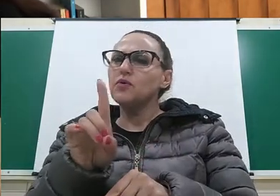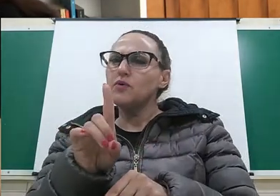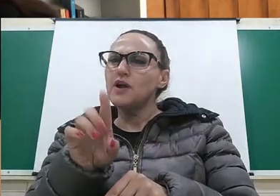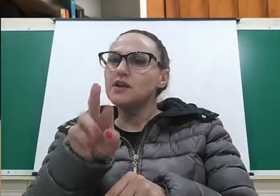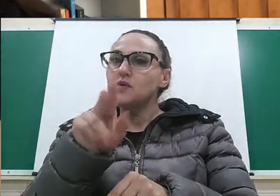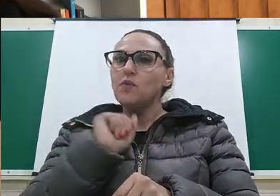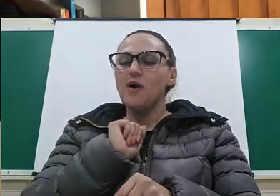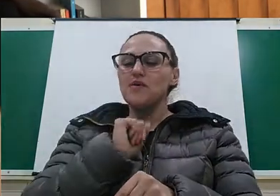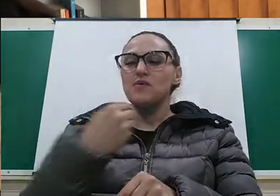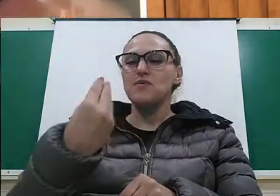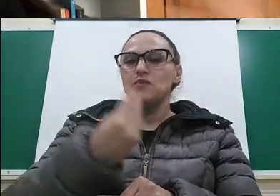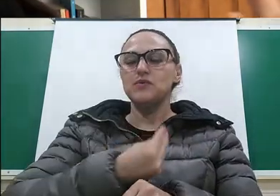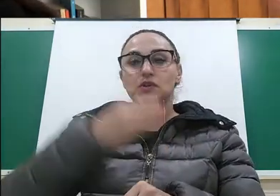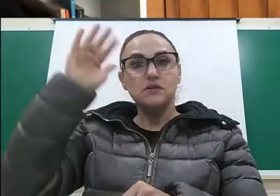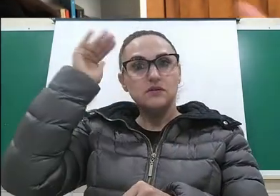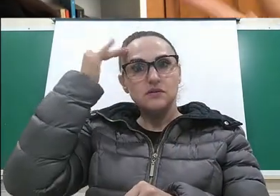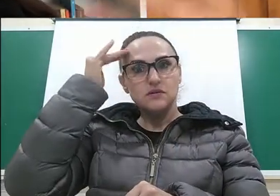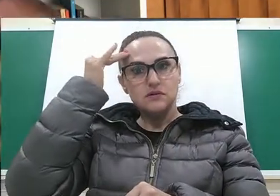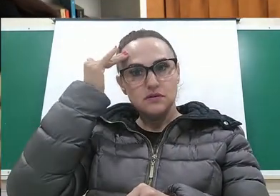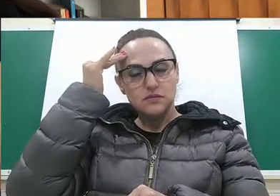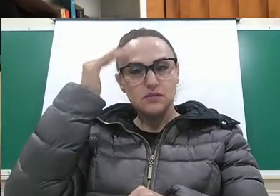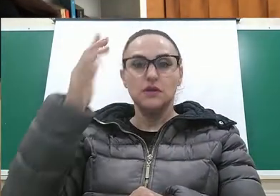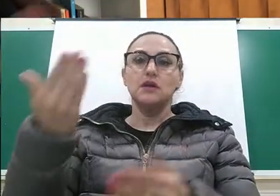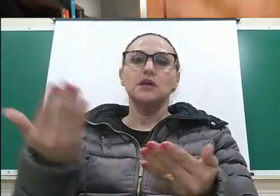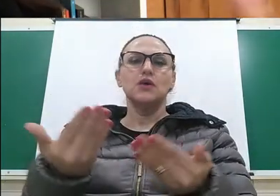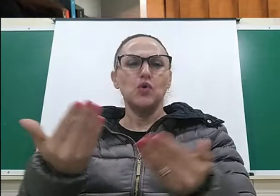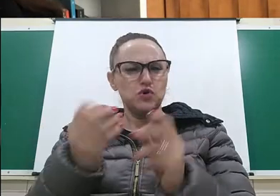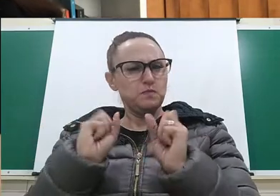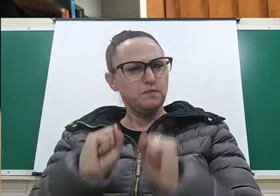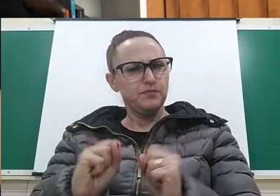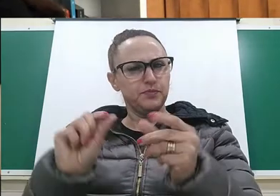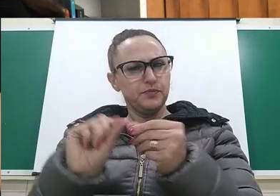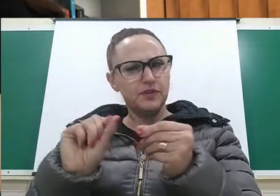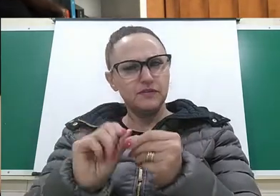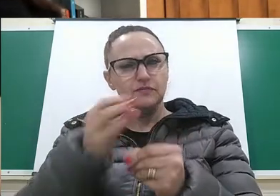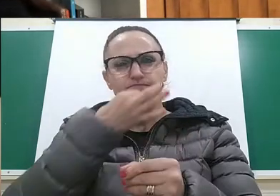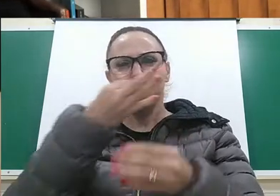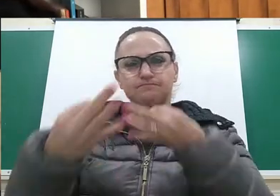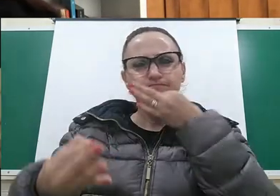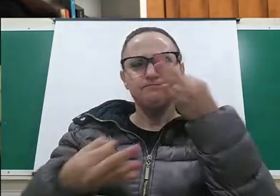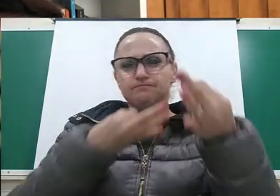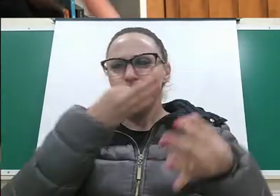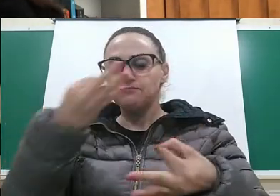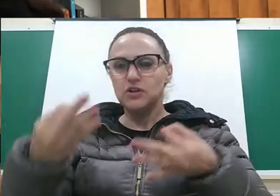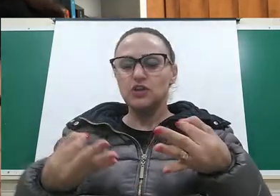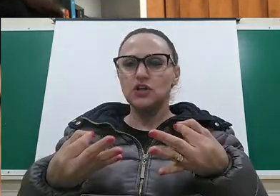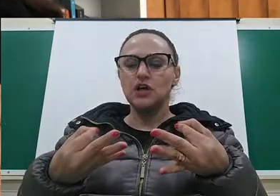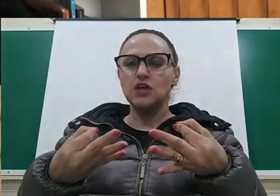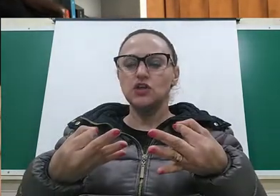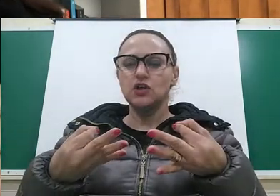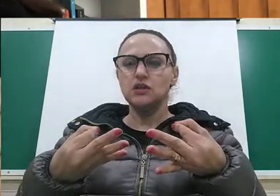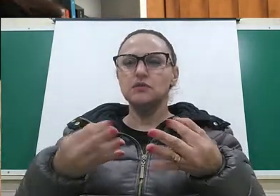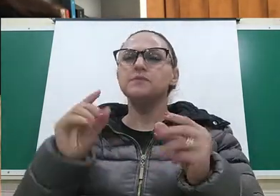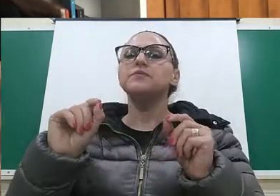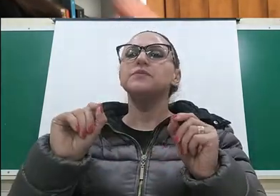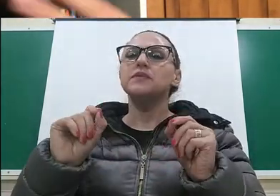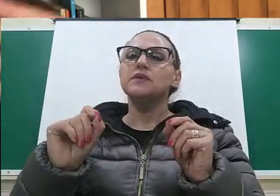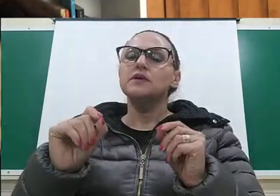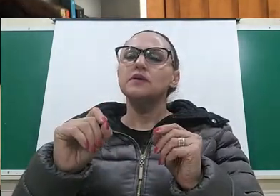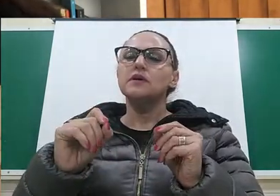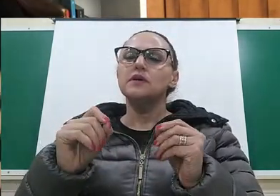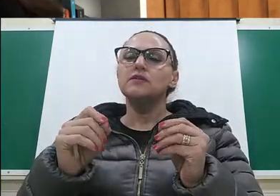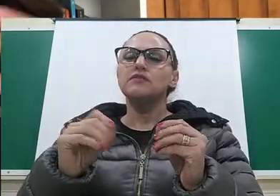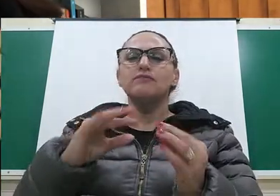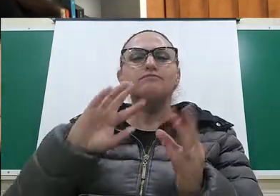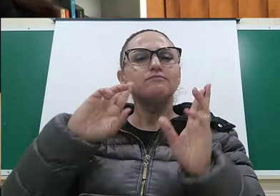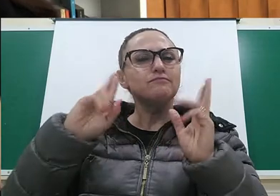da maneira como nós entendemos. Embora hoje nós ainda possamos fazer várias críticas a como esse acesso nem sempre é universal, isso